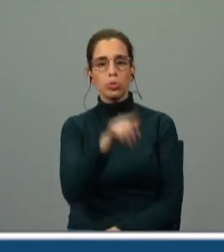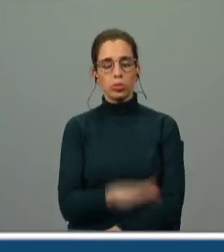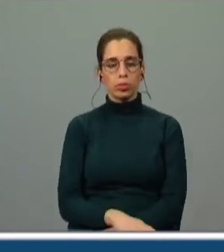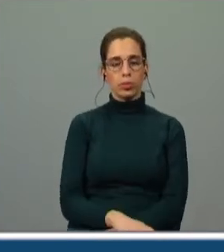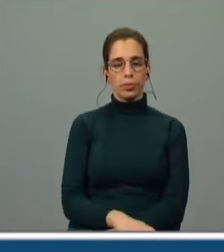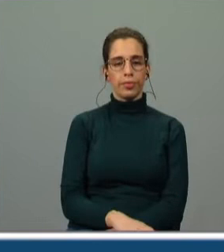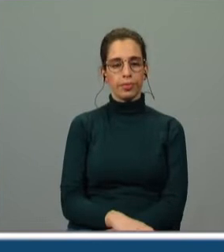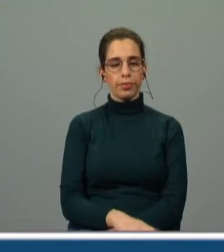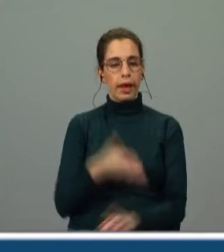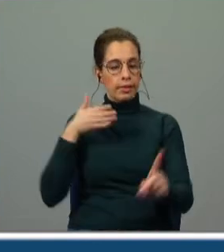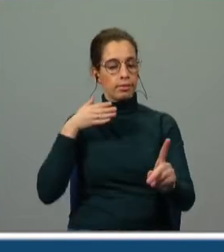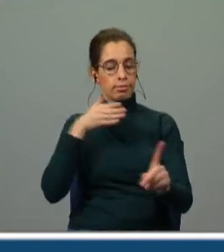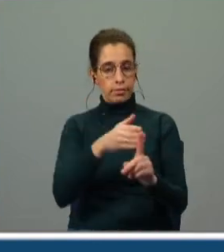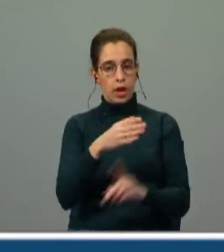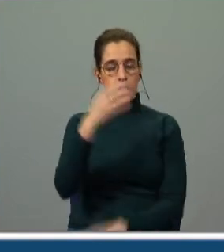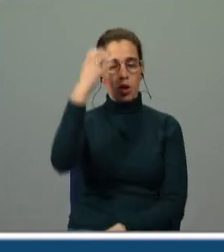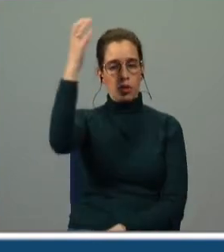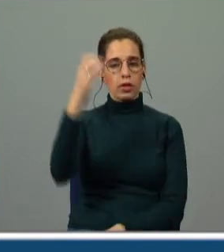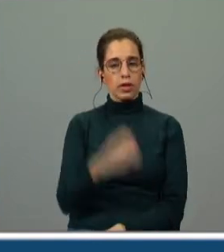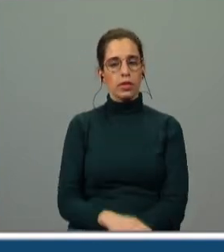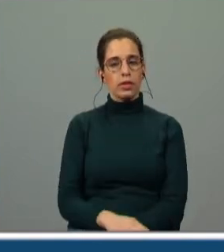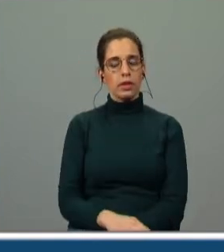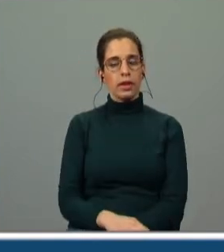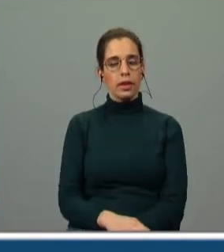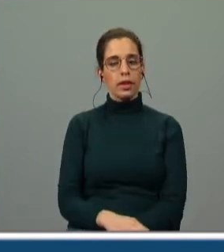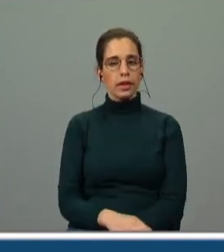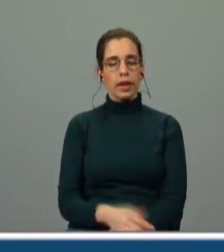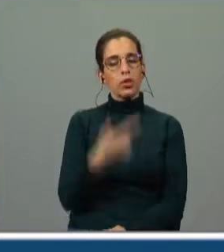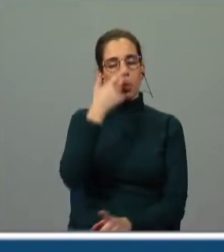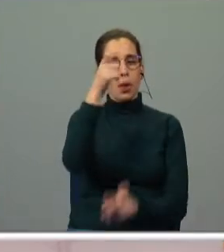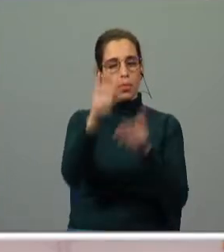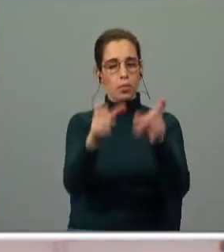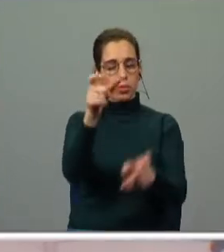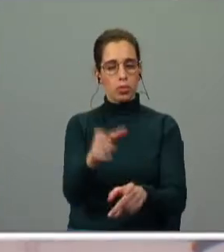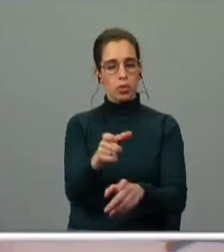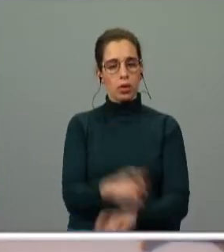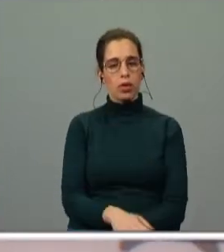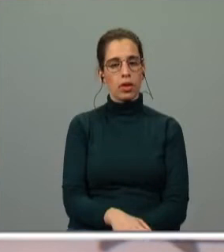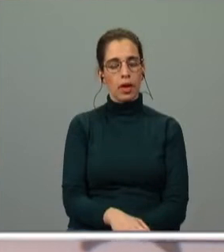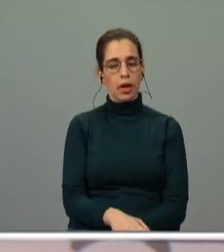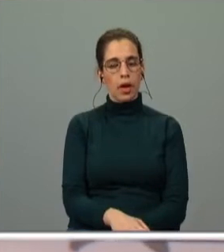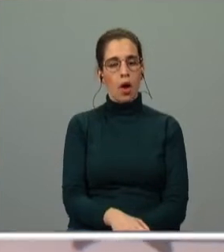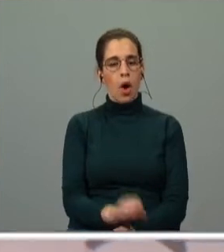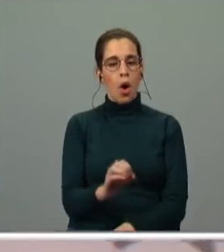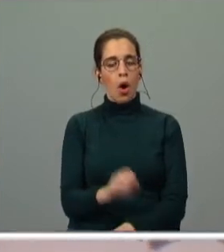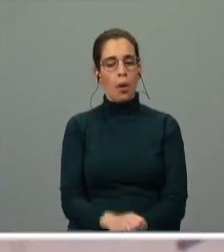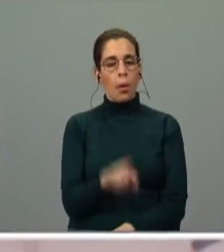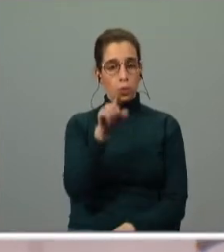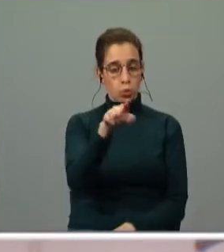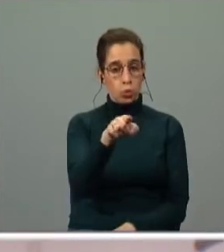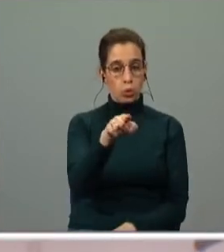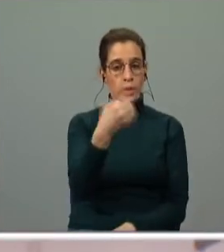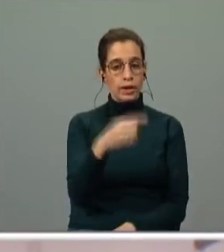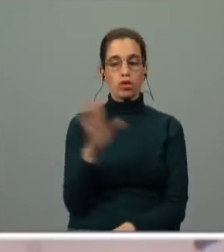dirigir-se ao rei que tens de humano geste o peito que és um ser humano depreende-se então ó tu tens